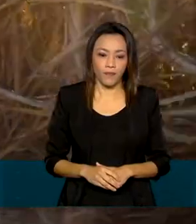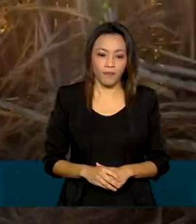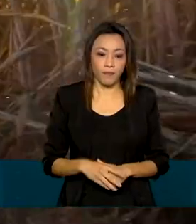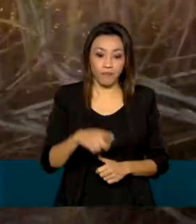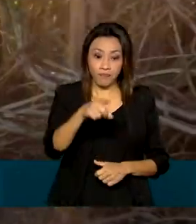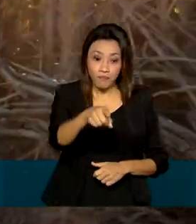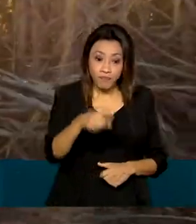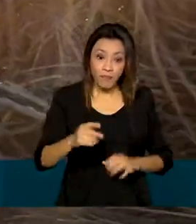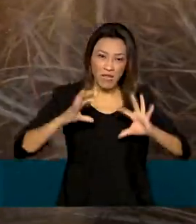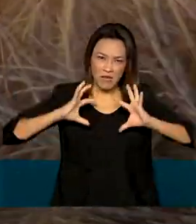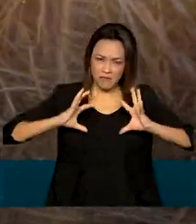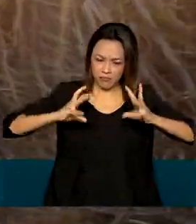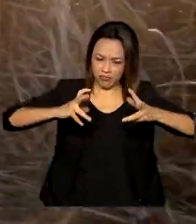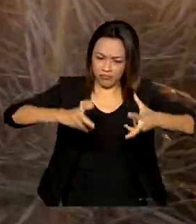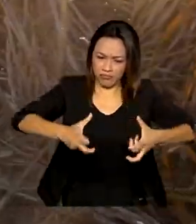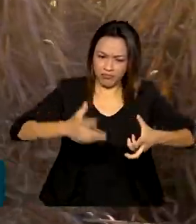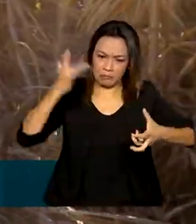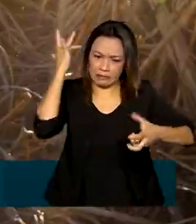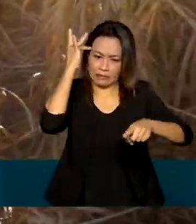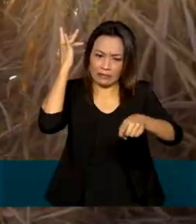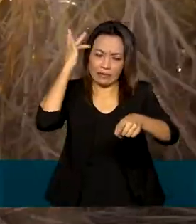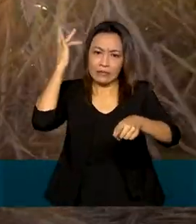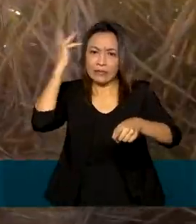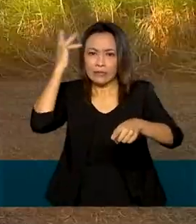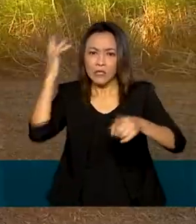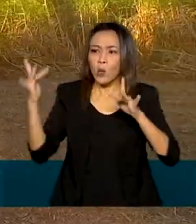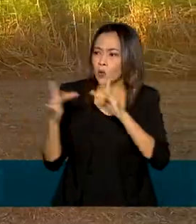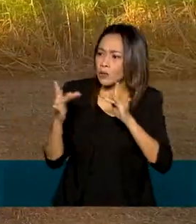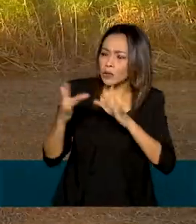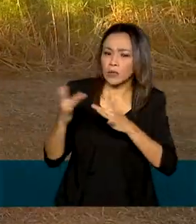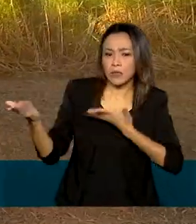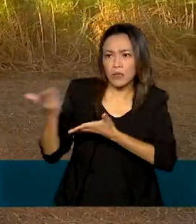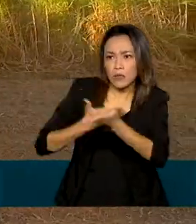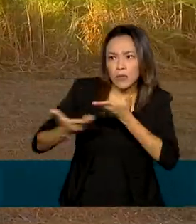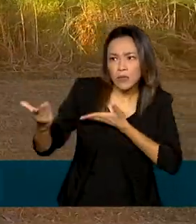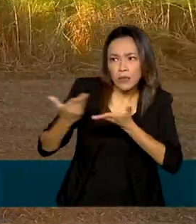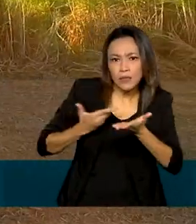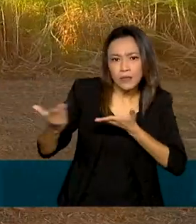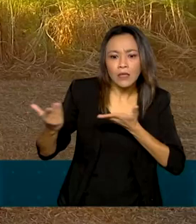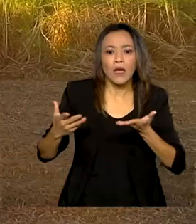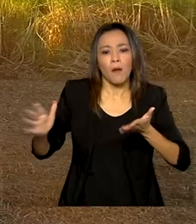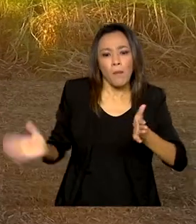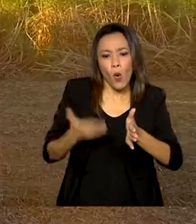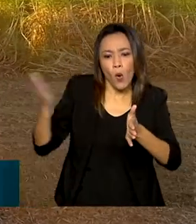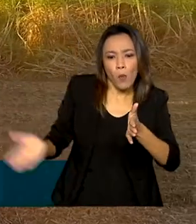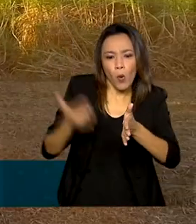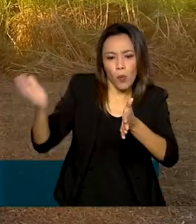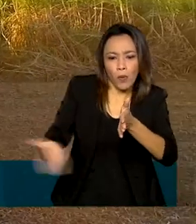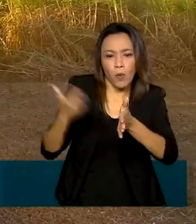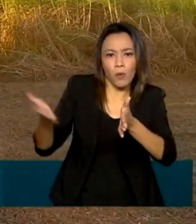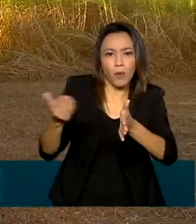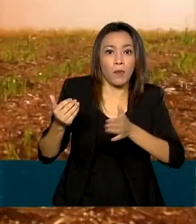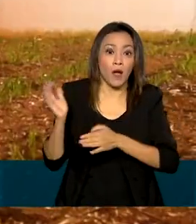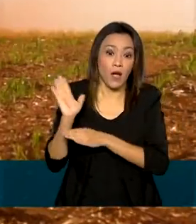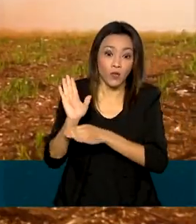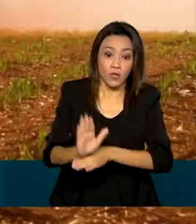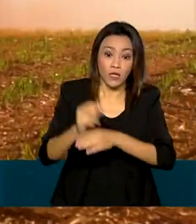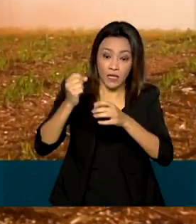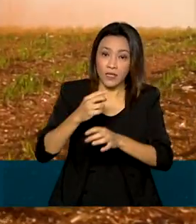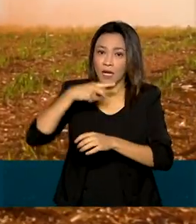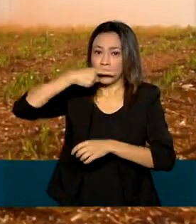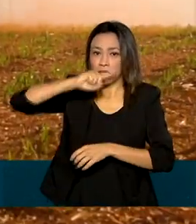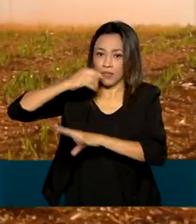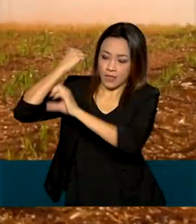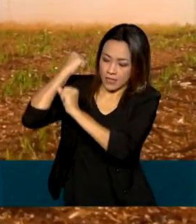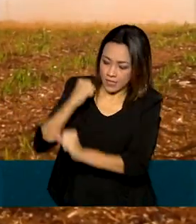Máquinas mais inteligentes e maior conexão com o homem. Quando aliados, a produtividade aumenta. Neste canavial, os